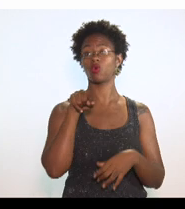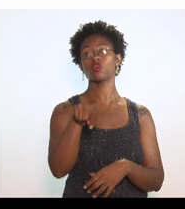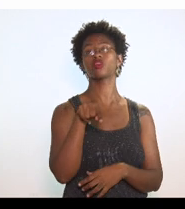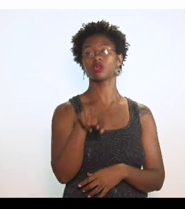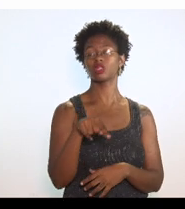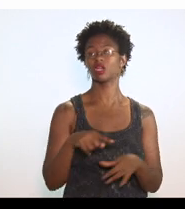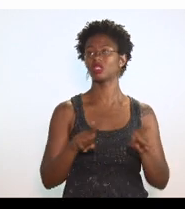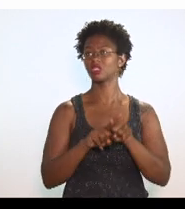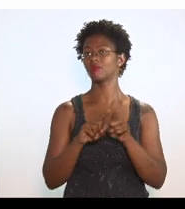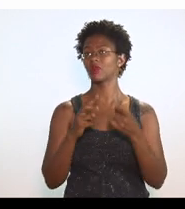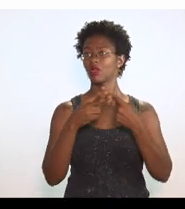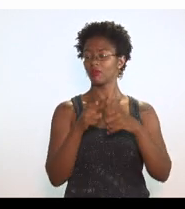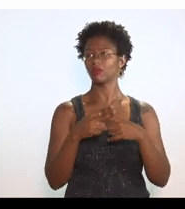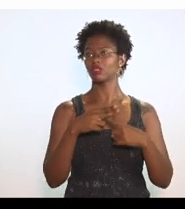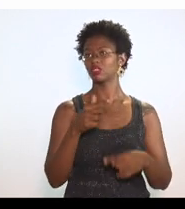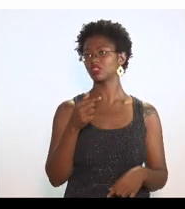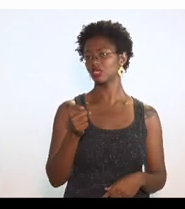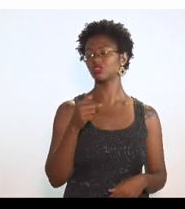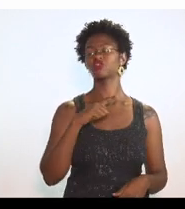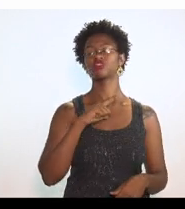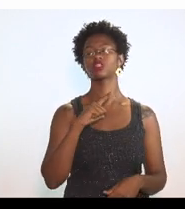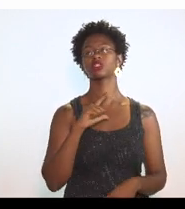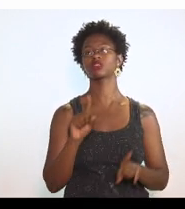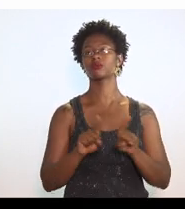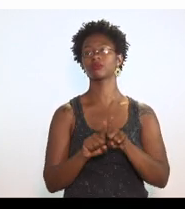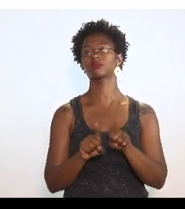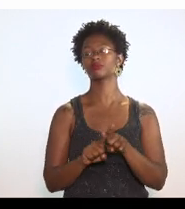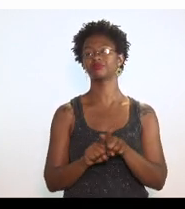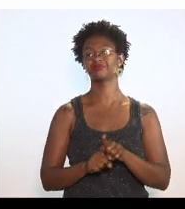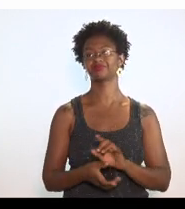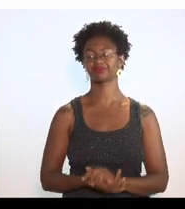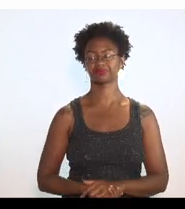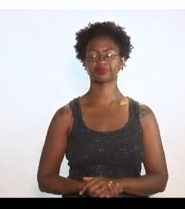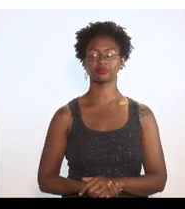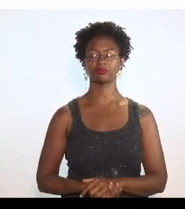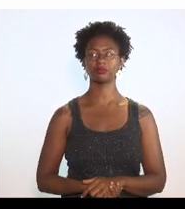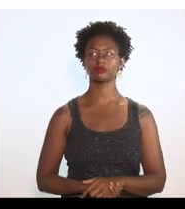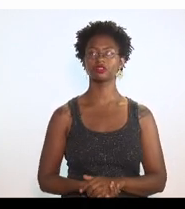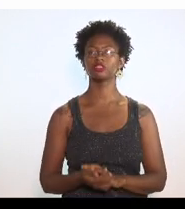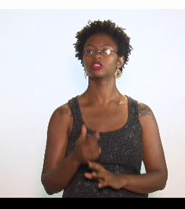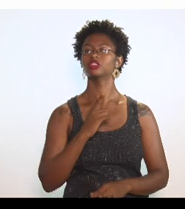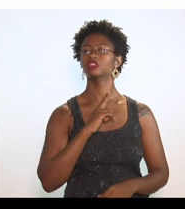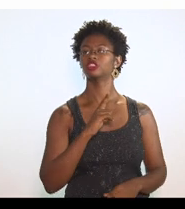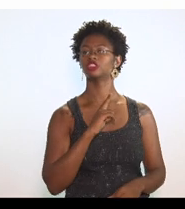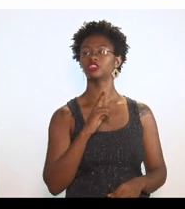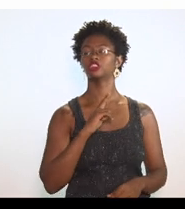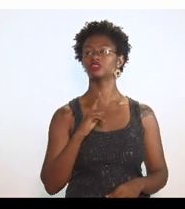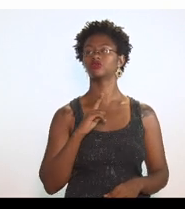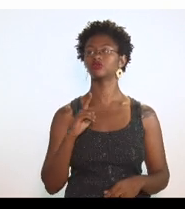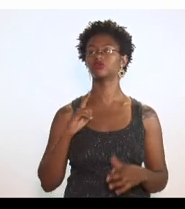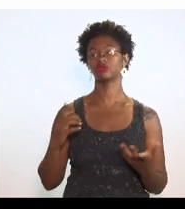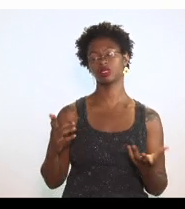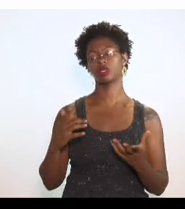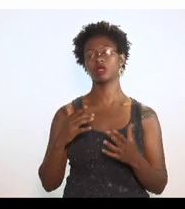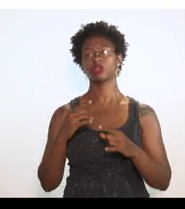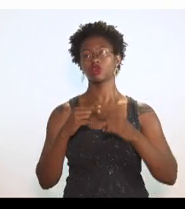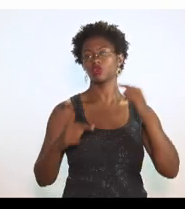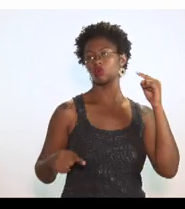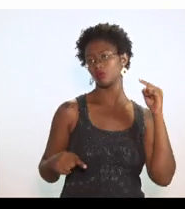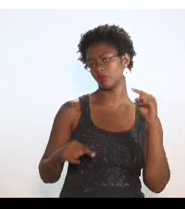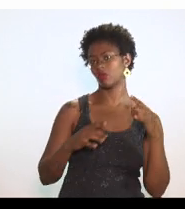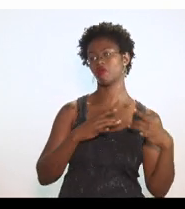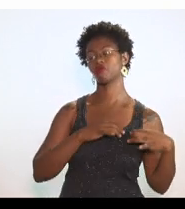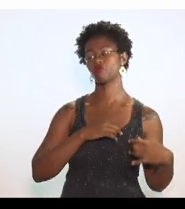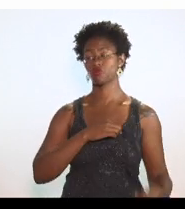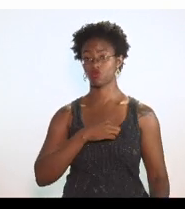emenda 7, ela traz um desenquadramento, quando houver um desenquadramento por ofício ou voluntário. Ele vale por quatro